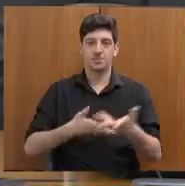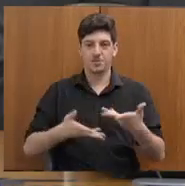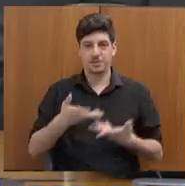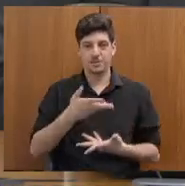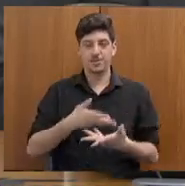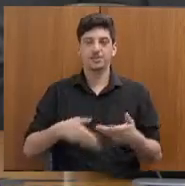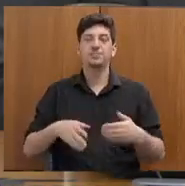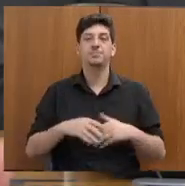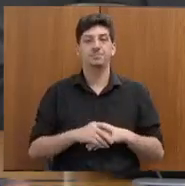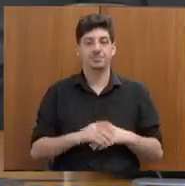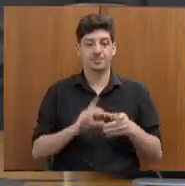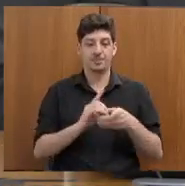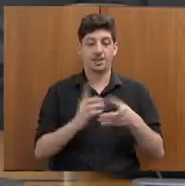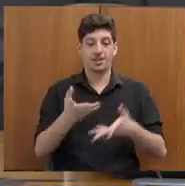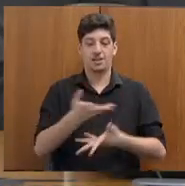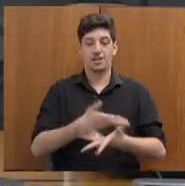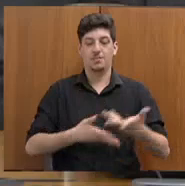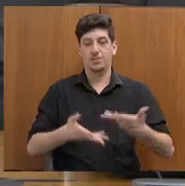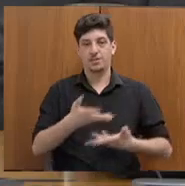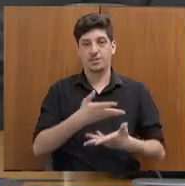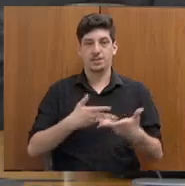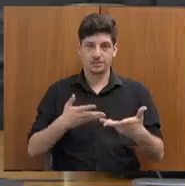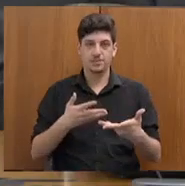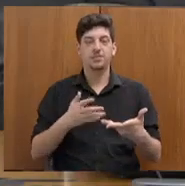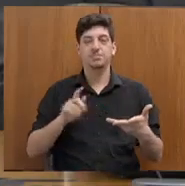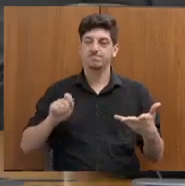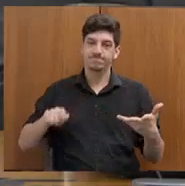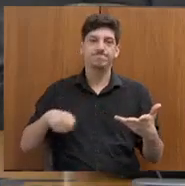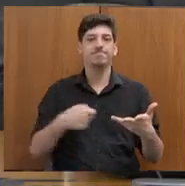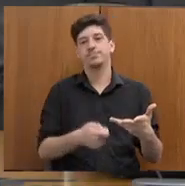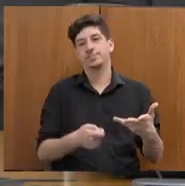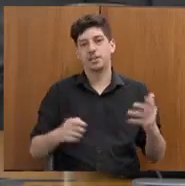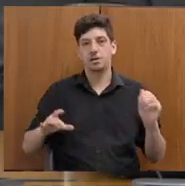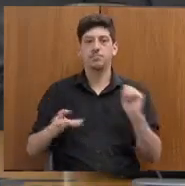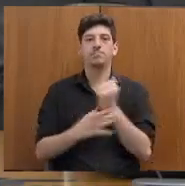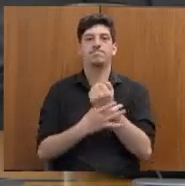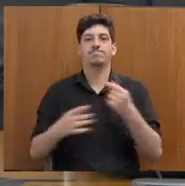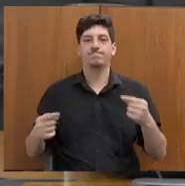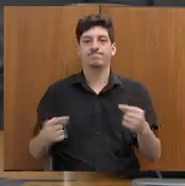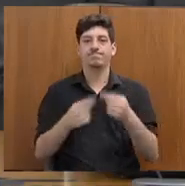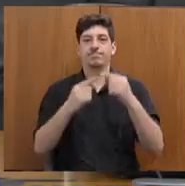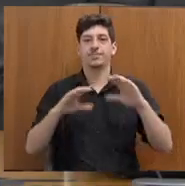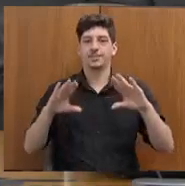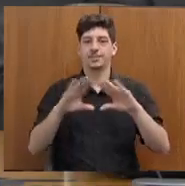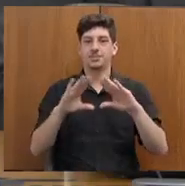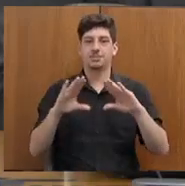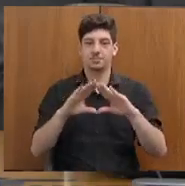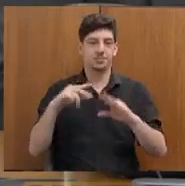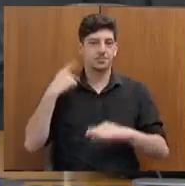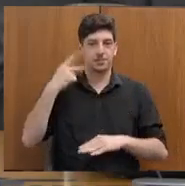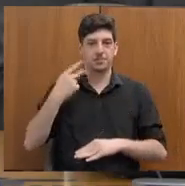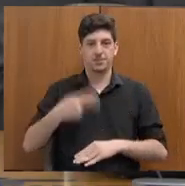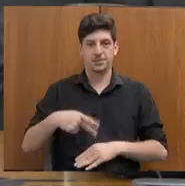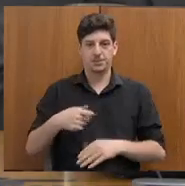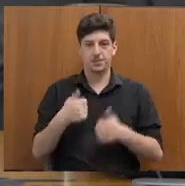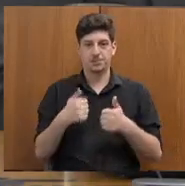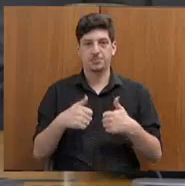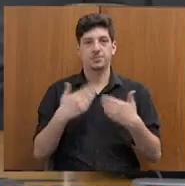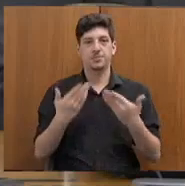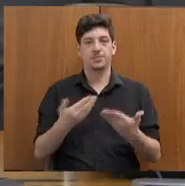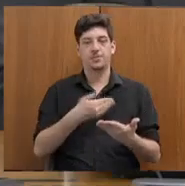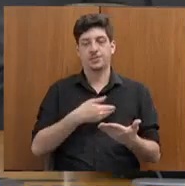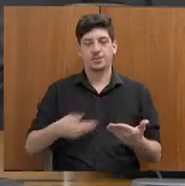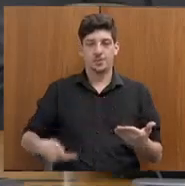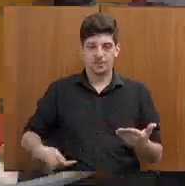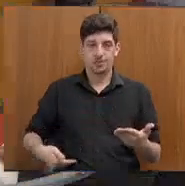É a democracia tomando conta aqui da nossa Assembleia e do nosso Parlamento. Então, o governo aqui,